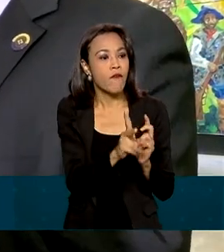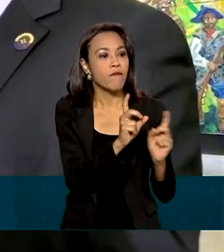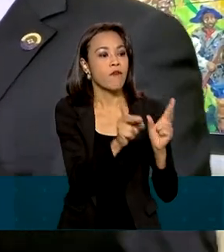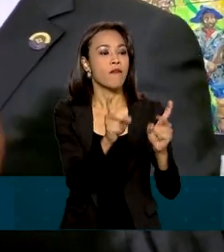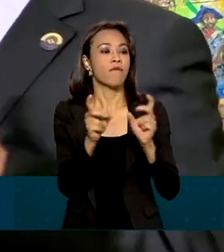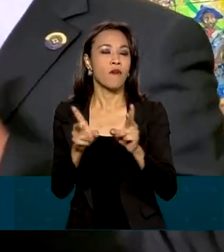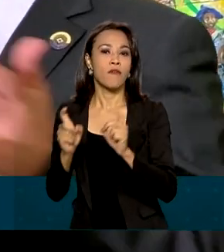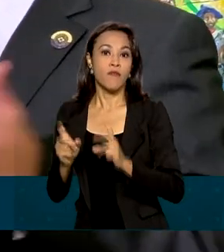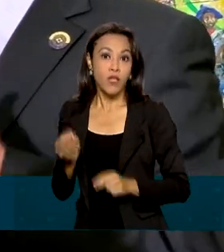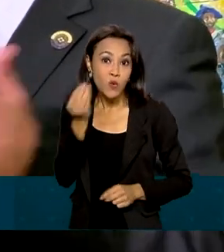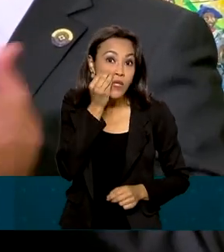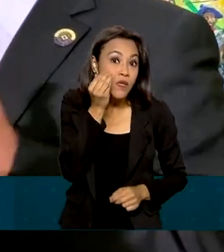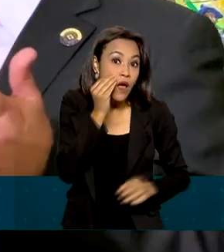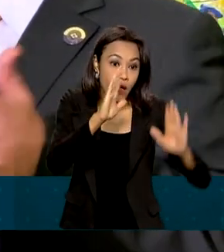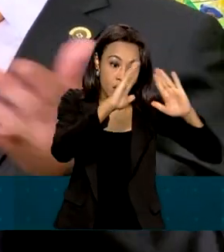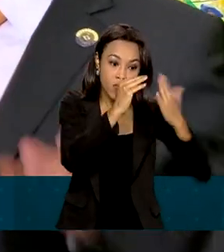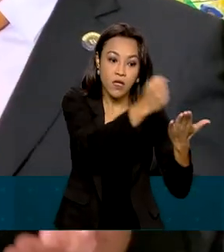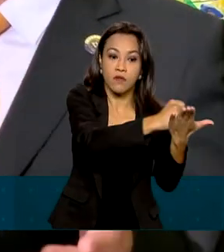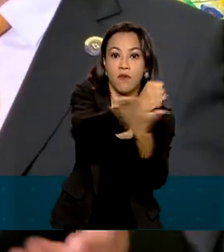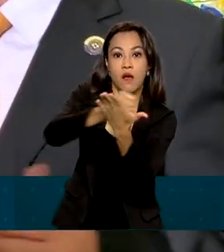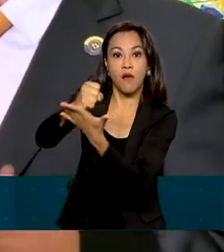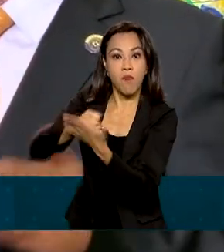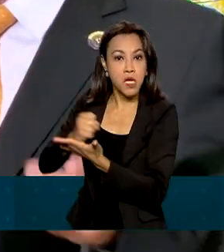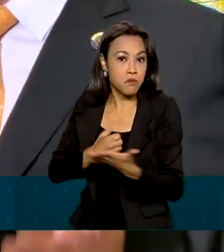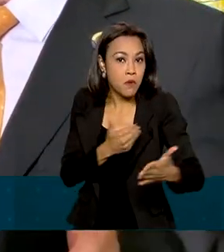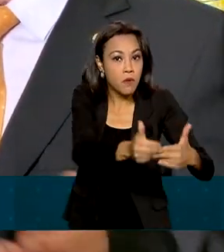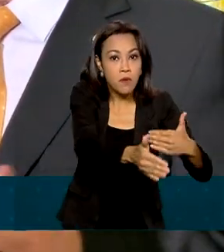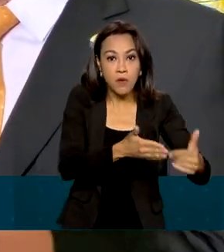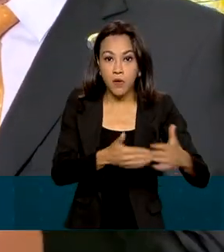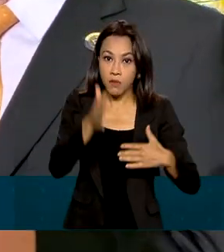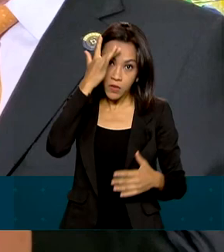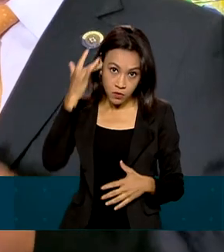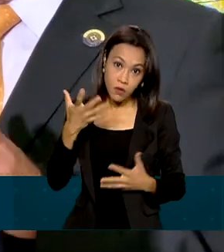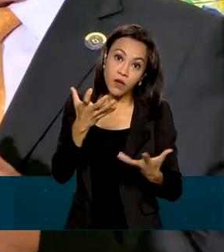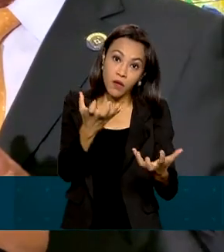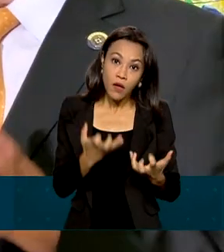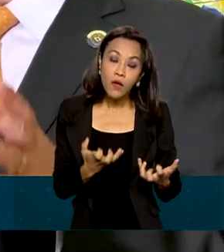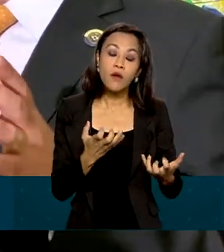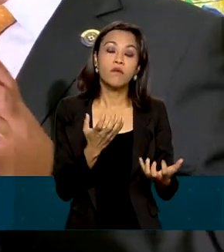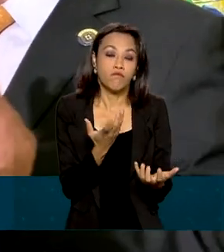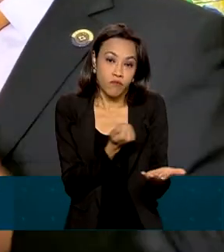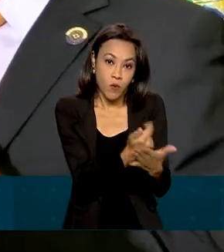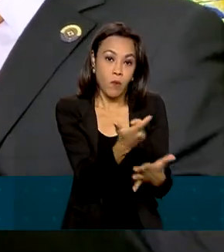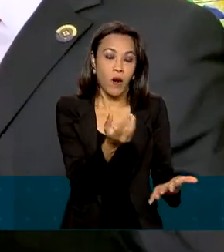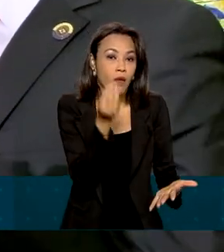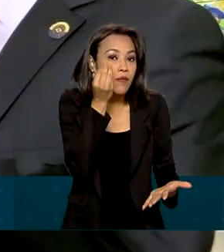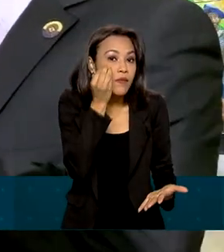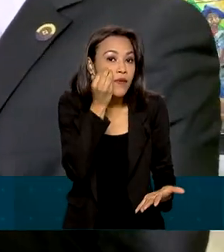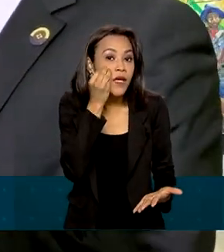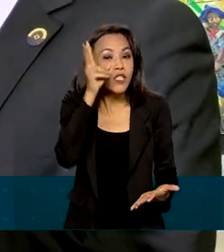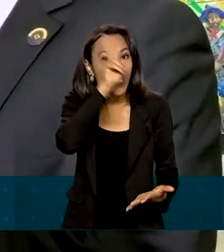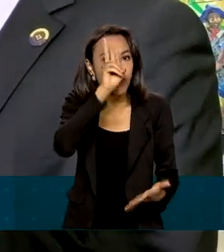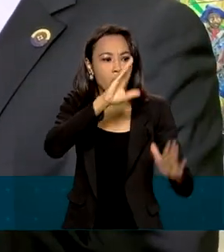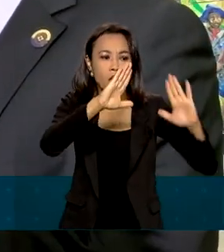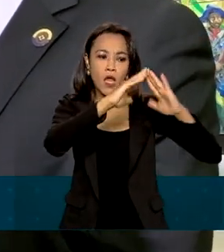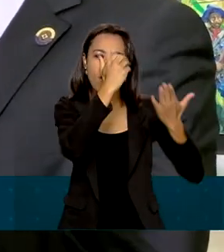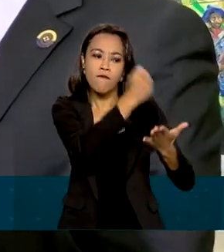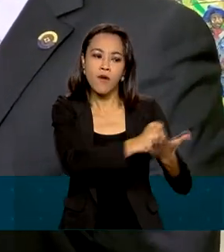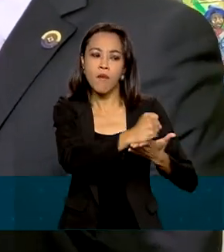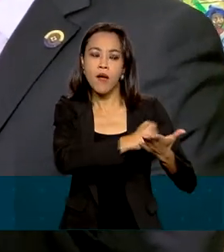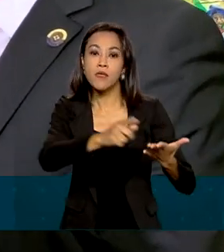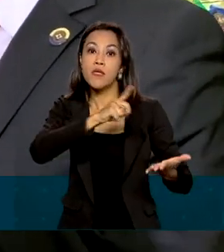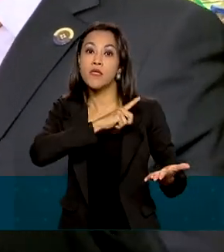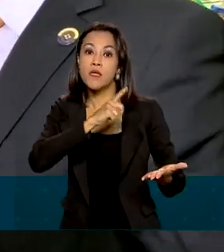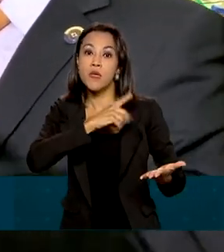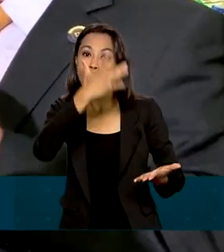farmácias para qualquer cidadão brasileiro que queira adquirir esse teste e lembrar que toda farmácia tem um responsável